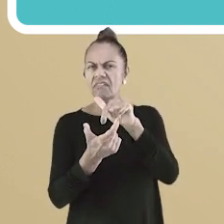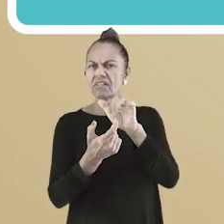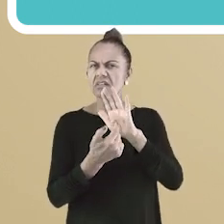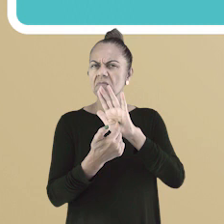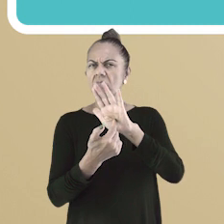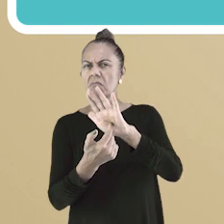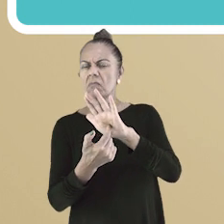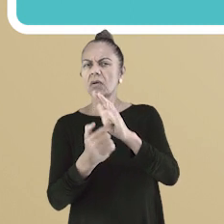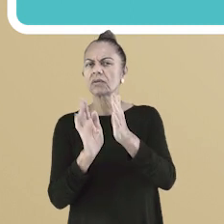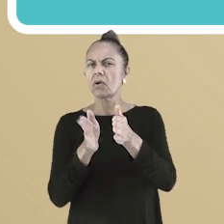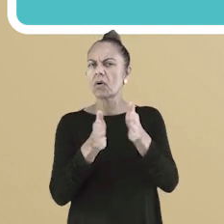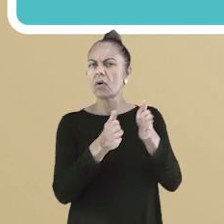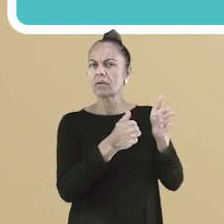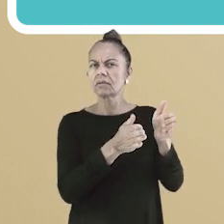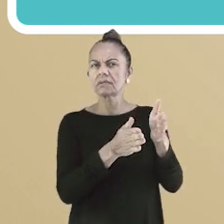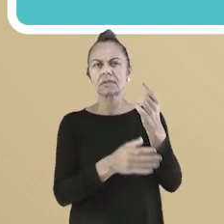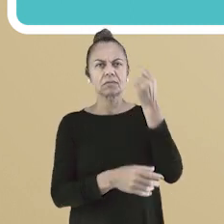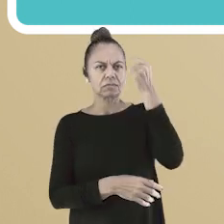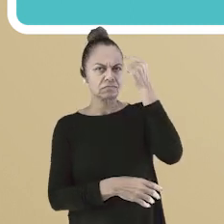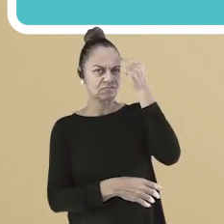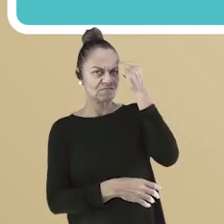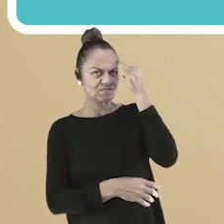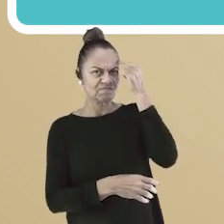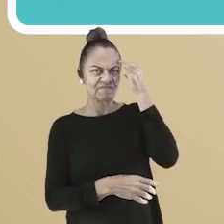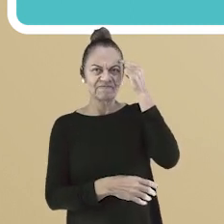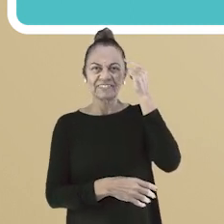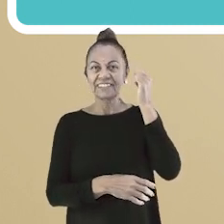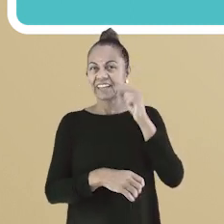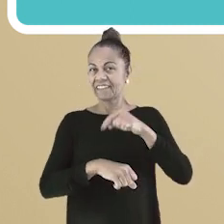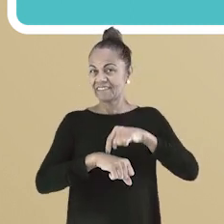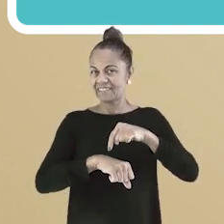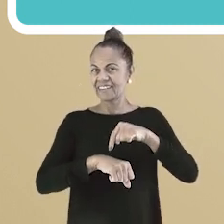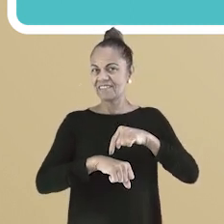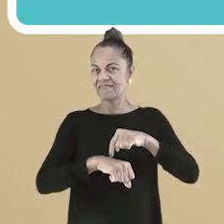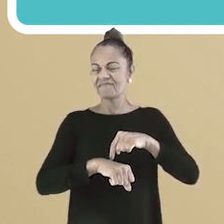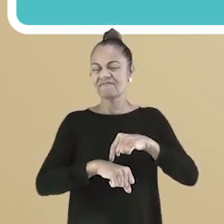palavra que indica ordem? Um tempinho aí para vocês pensarem.